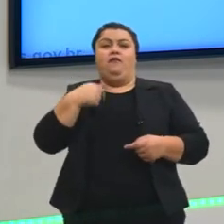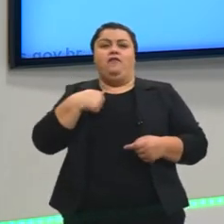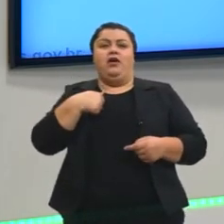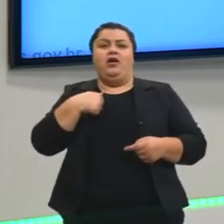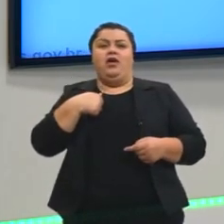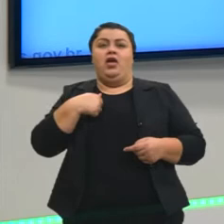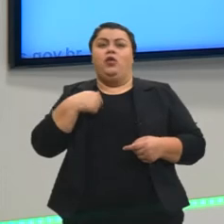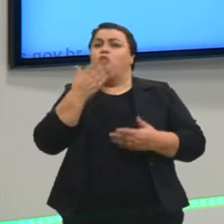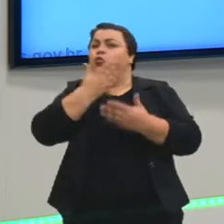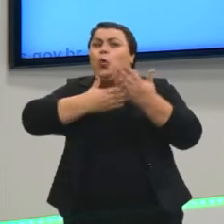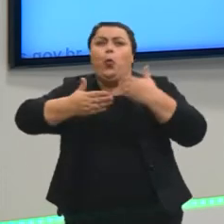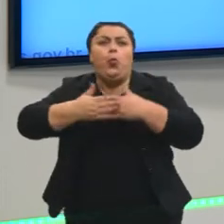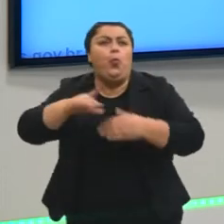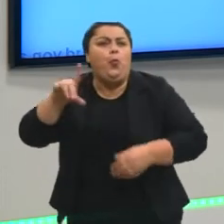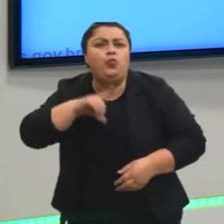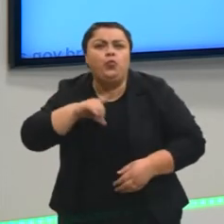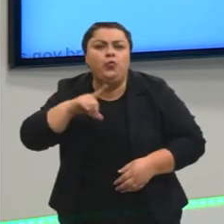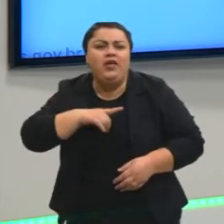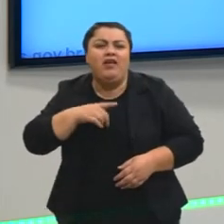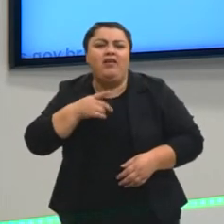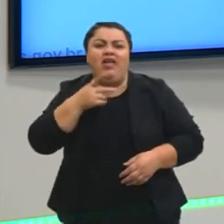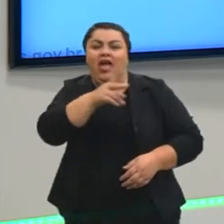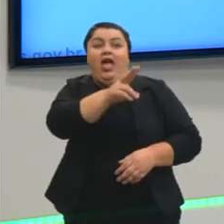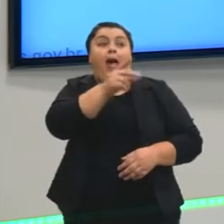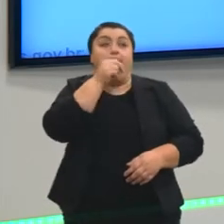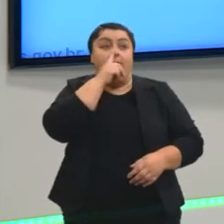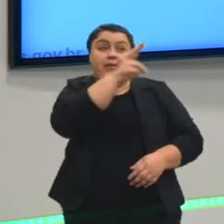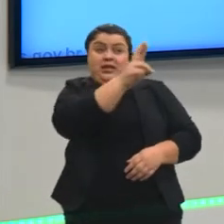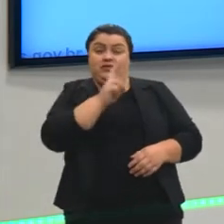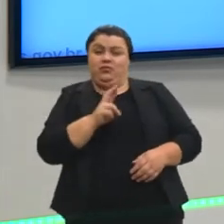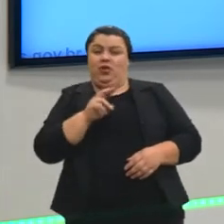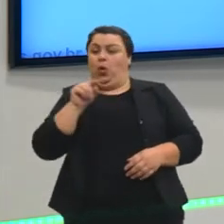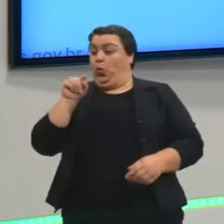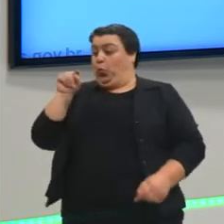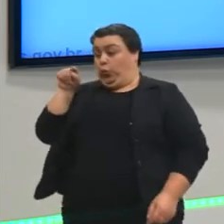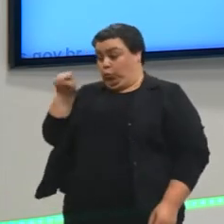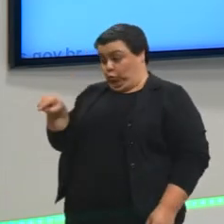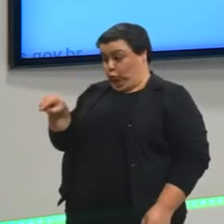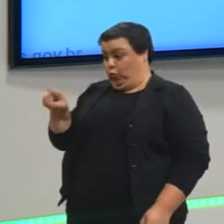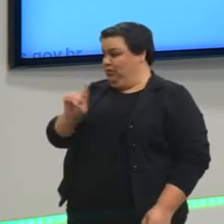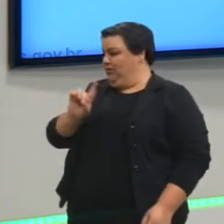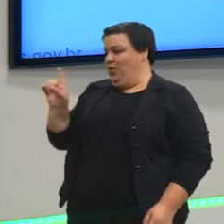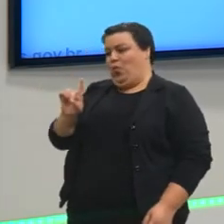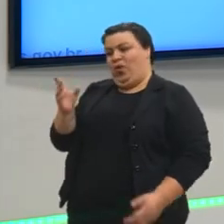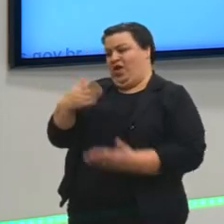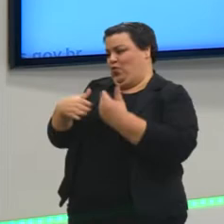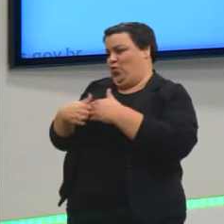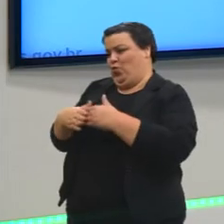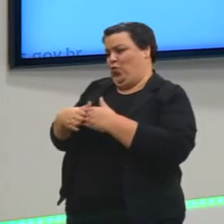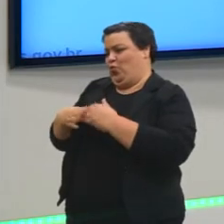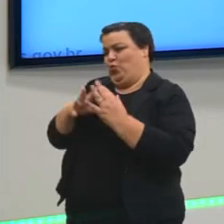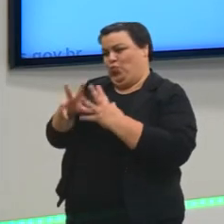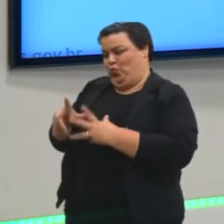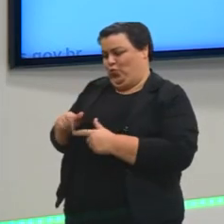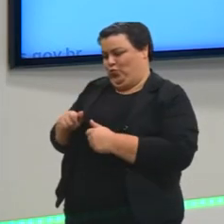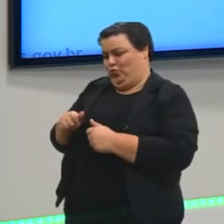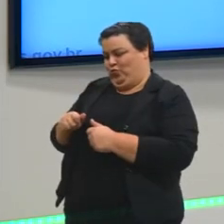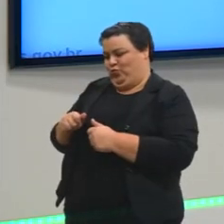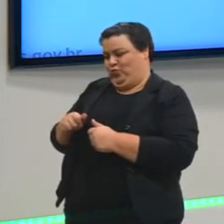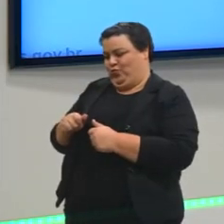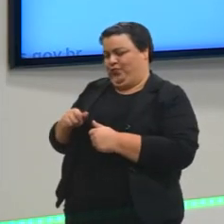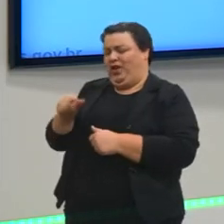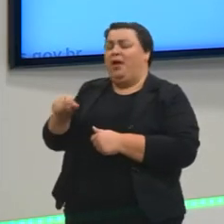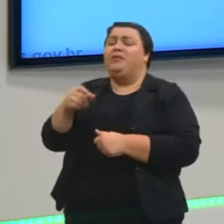tu não é todo mundo. Toda mãe fala isso, né? Tu não é todo mundo. E aí eu tentava argumentar. Ah, mas isso é bom, mãe, porque eu posso fazer